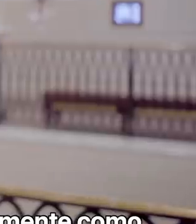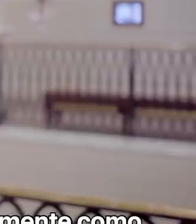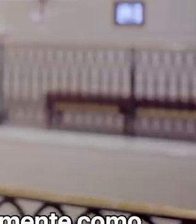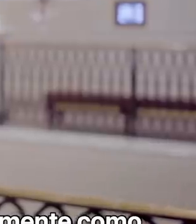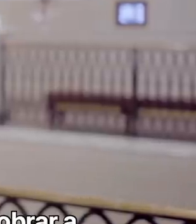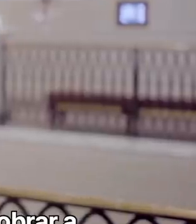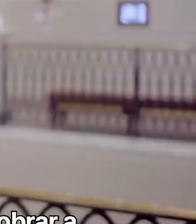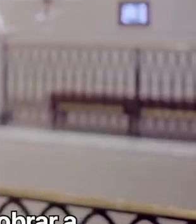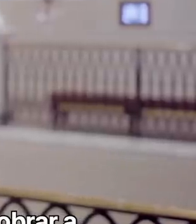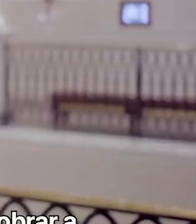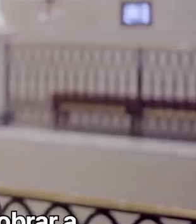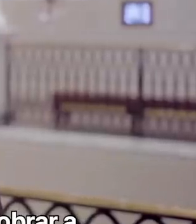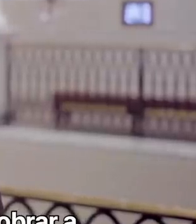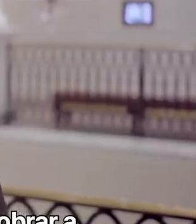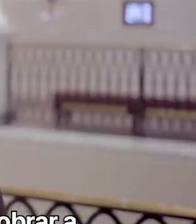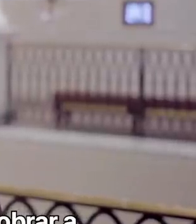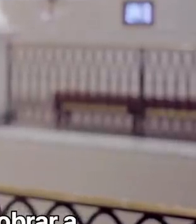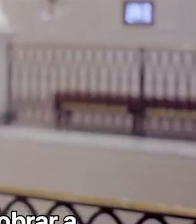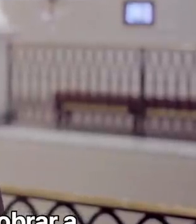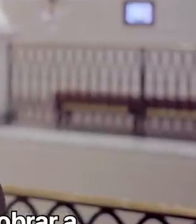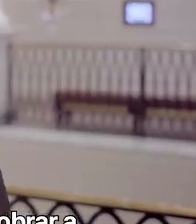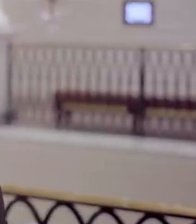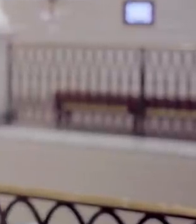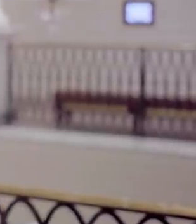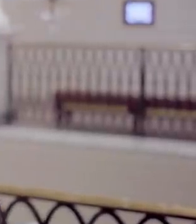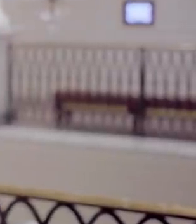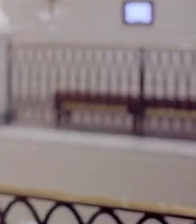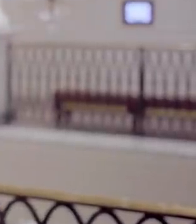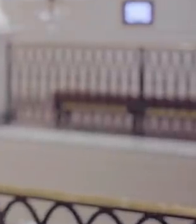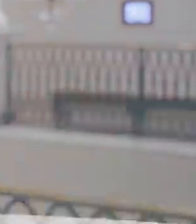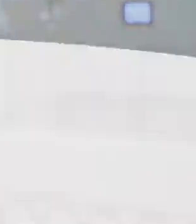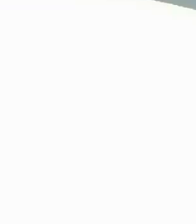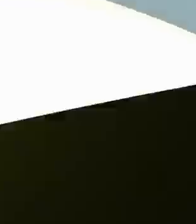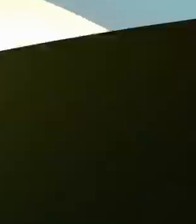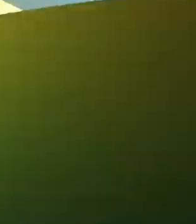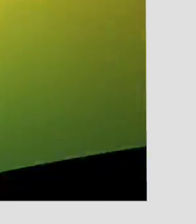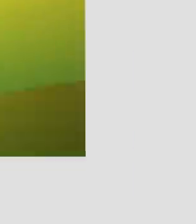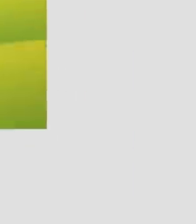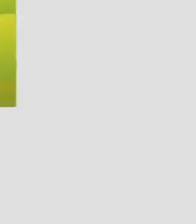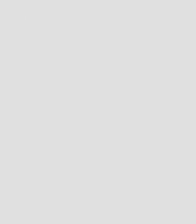justamente como nós vamos colocar essa agenda de pé e cobrar a colocação desses recursos.